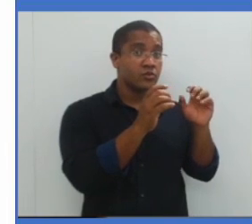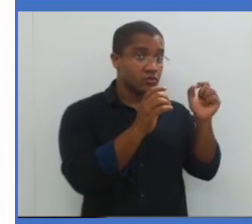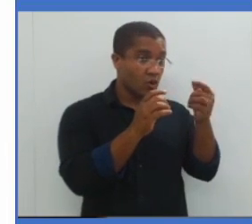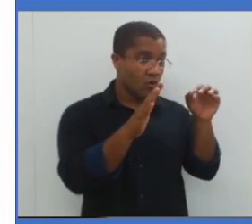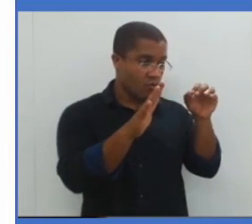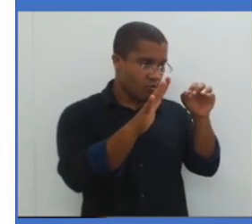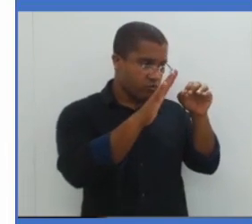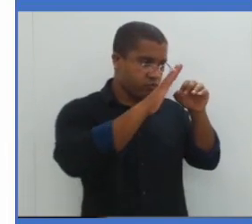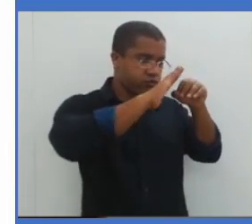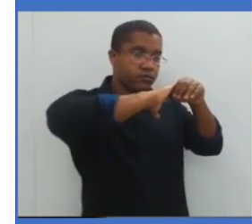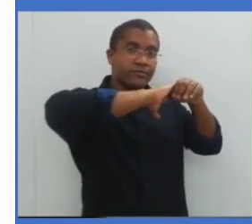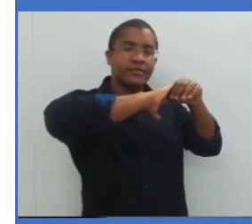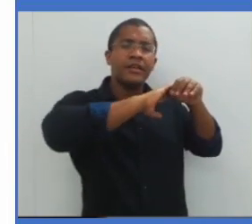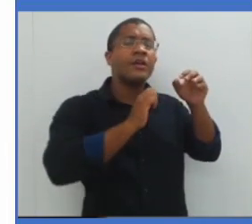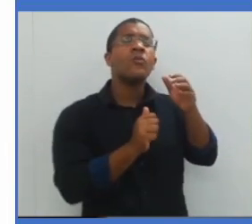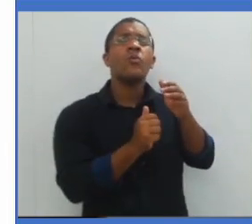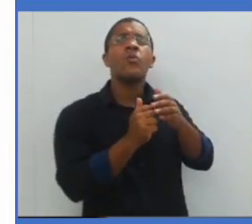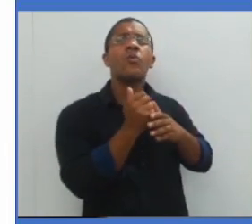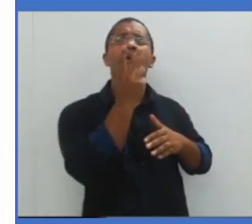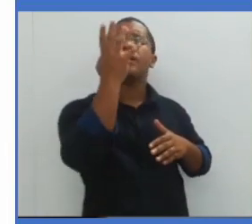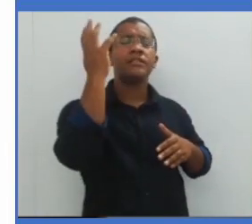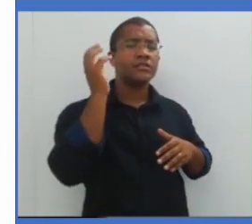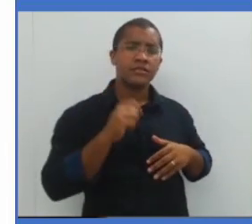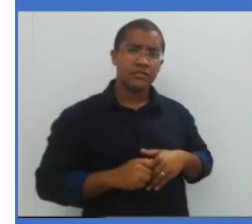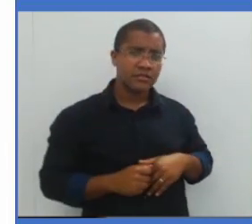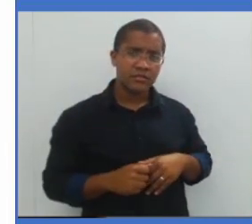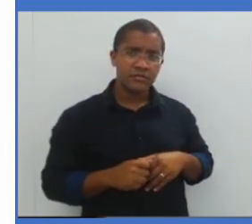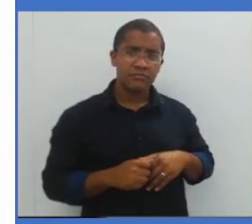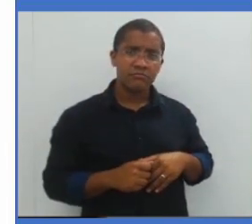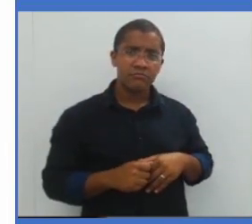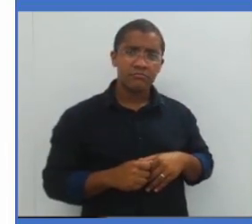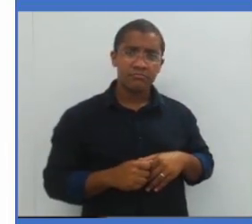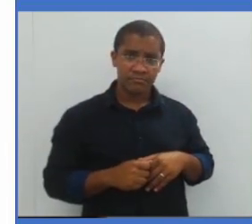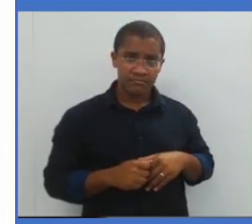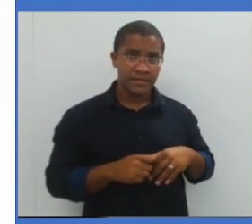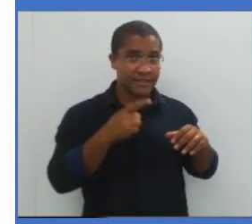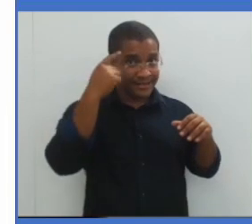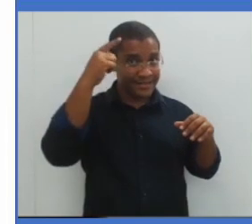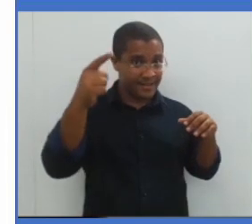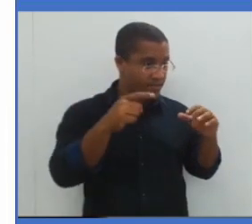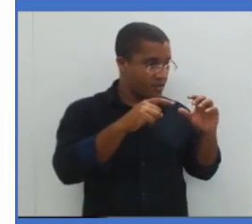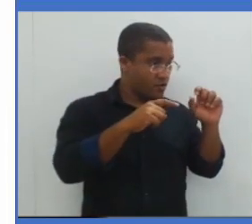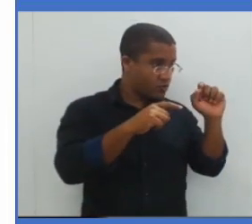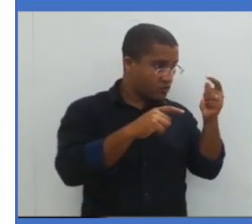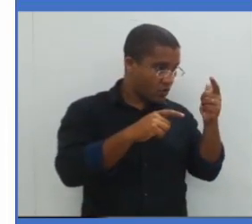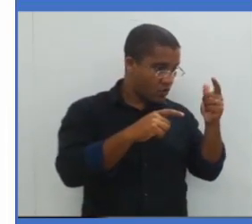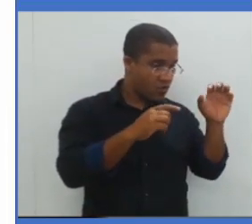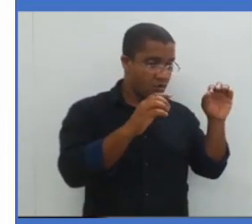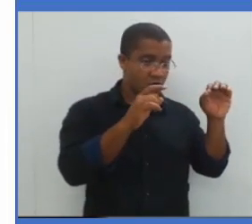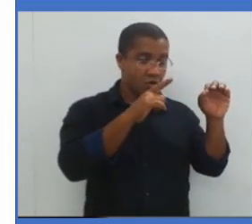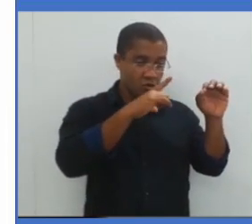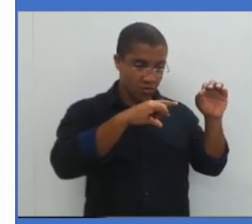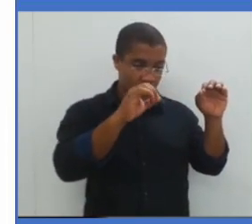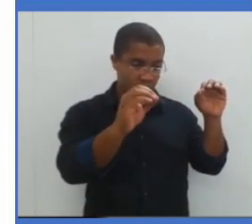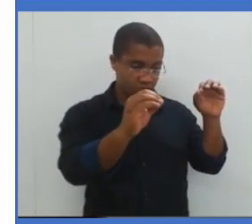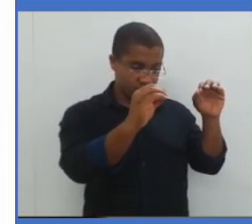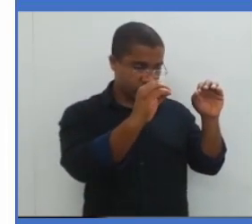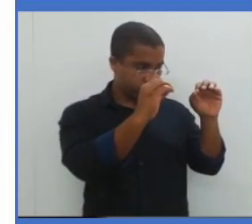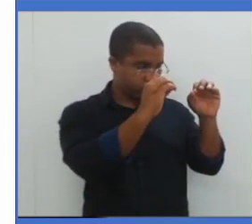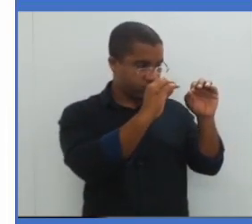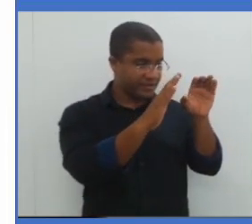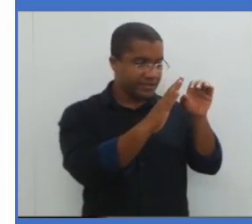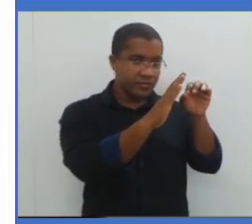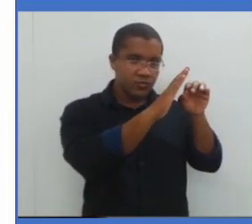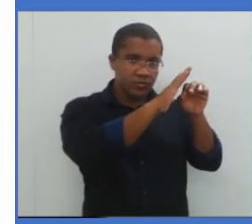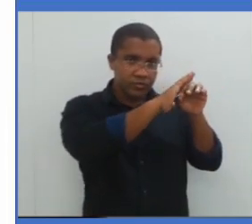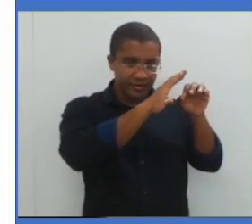é a solar? É quando Sol, Lua e Terra. A Lua tapa o Sol. Vamos dizer assim,